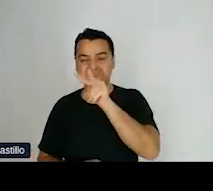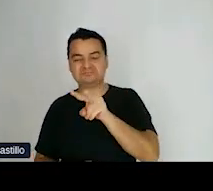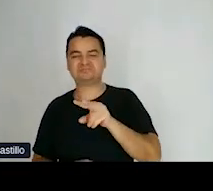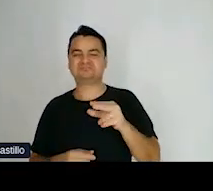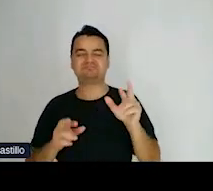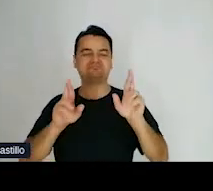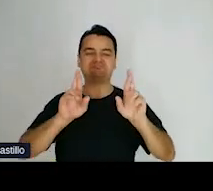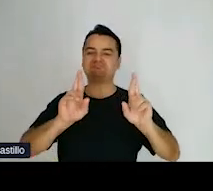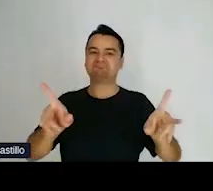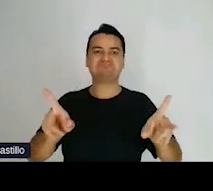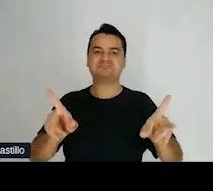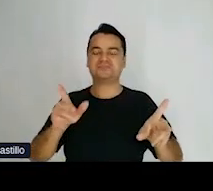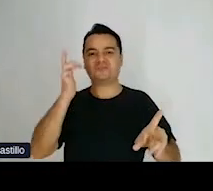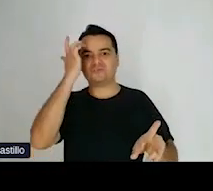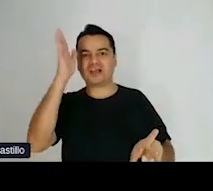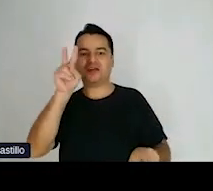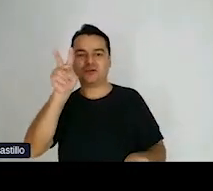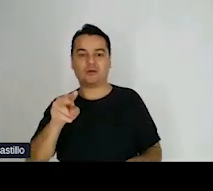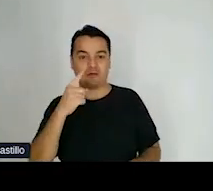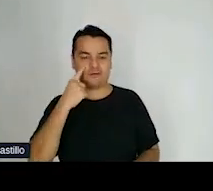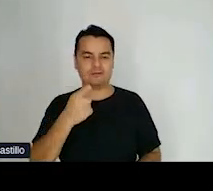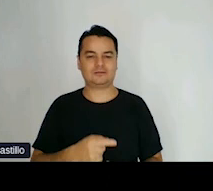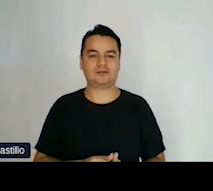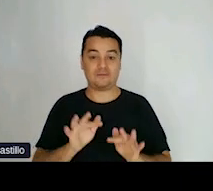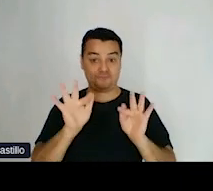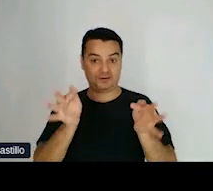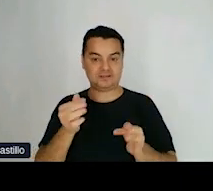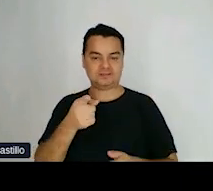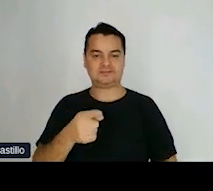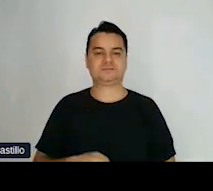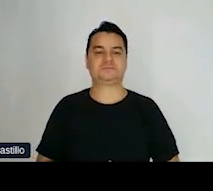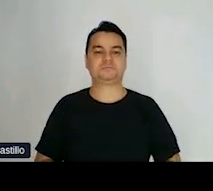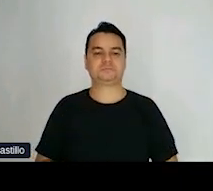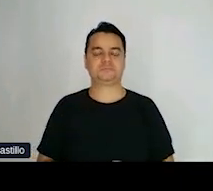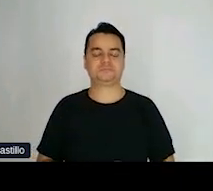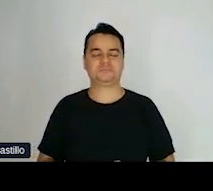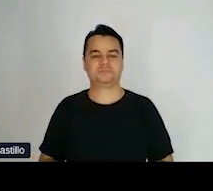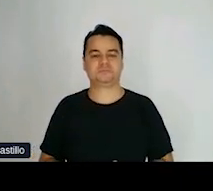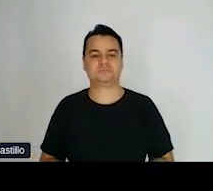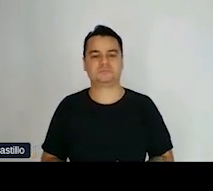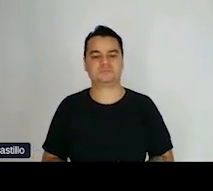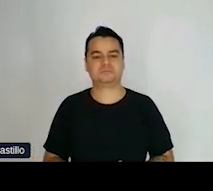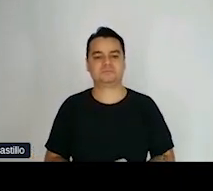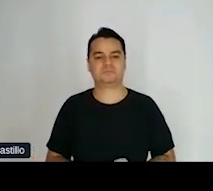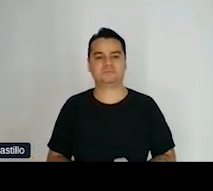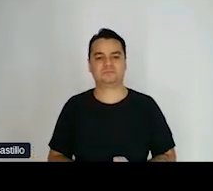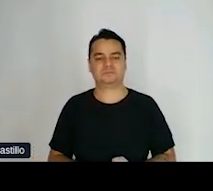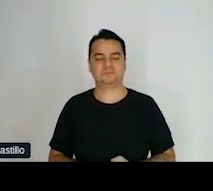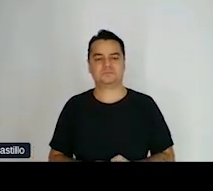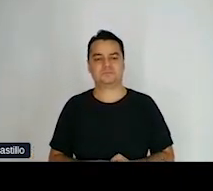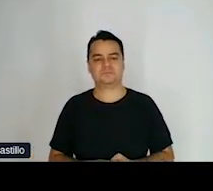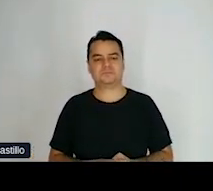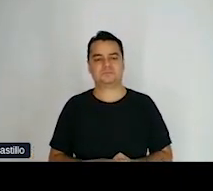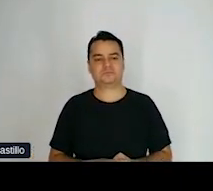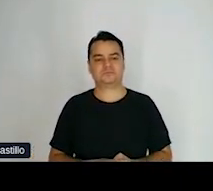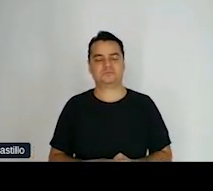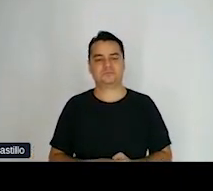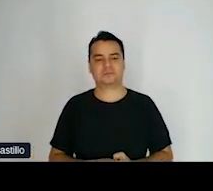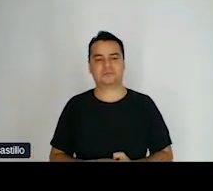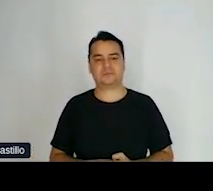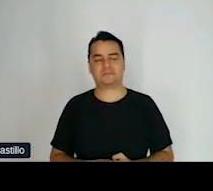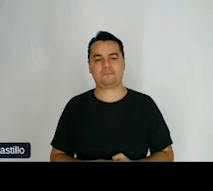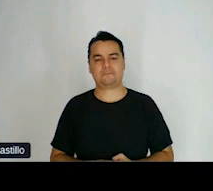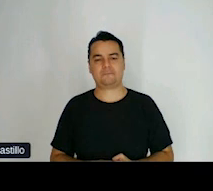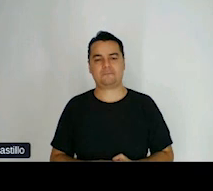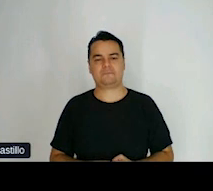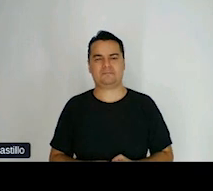serviços, bem como por informações insuficientes ou inadequadas sobre sua cruzção e riscos. Complicado de